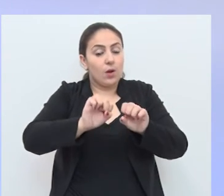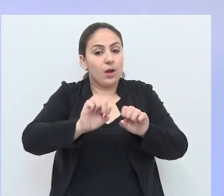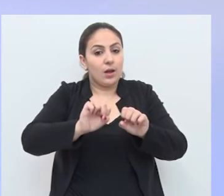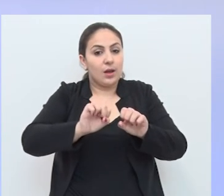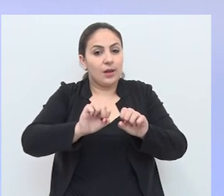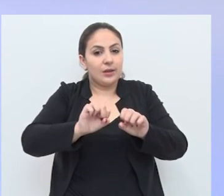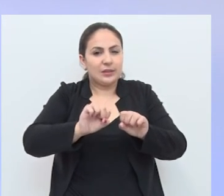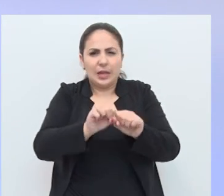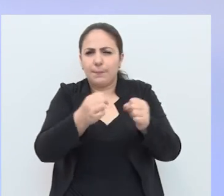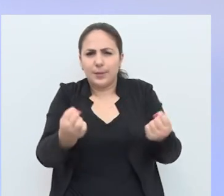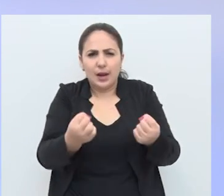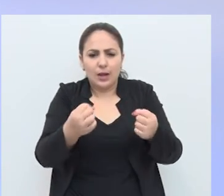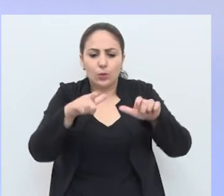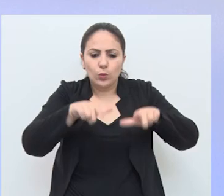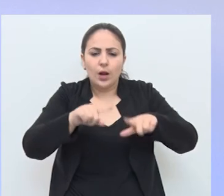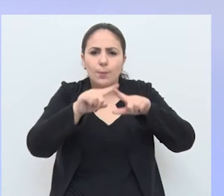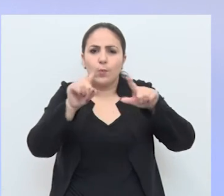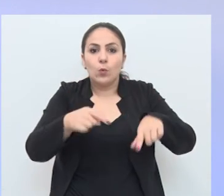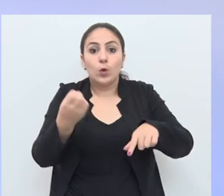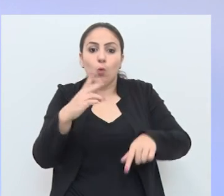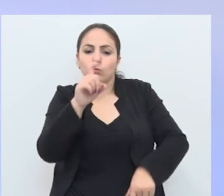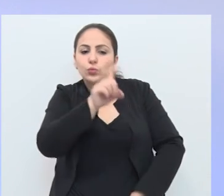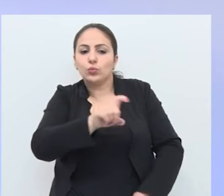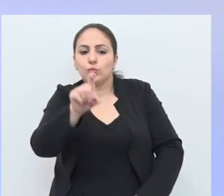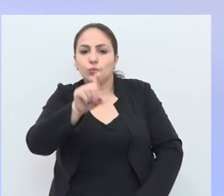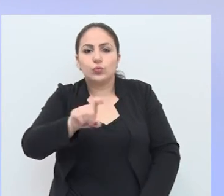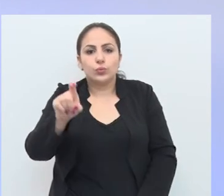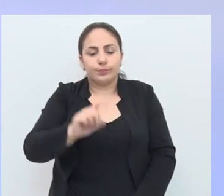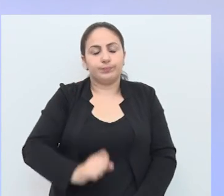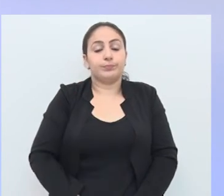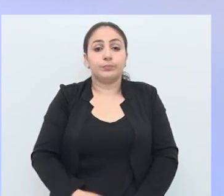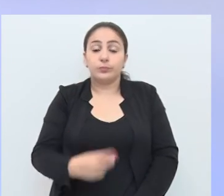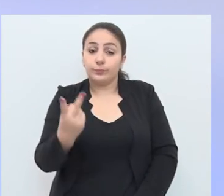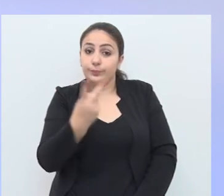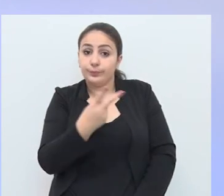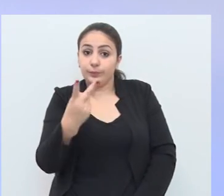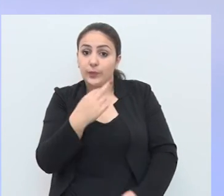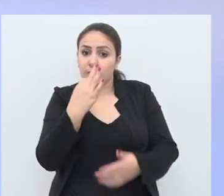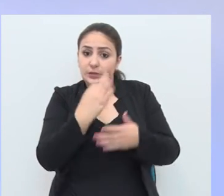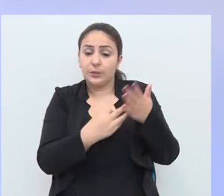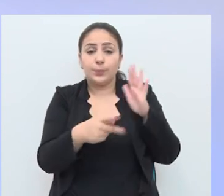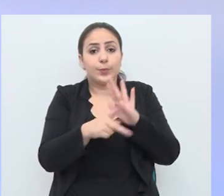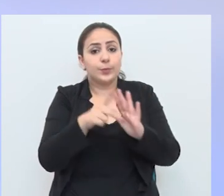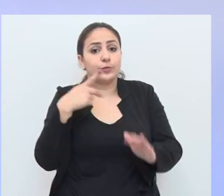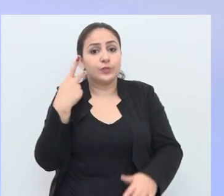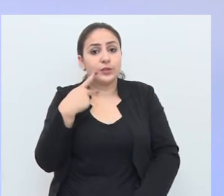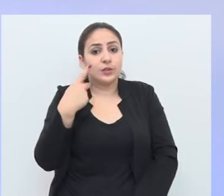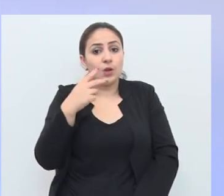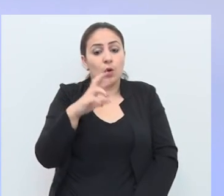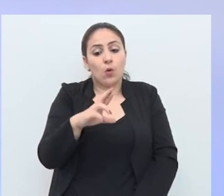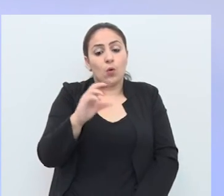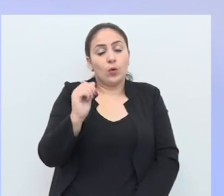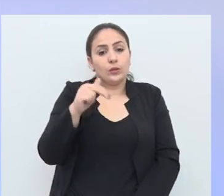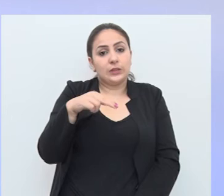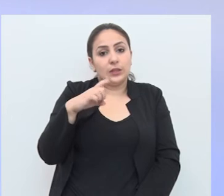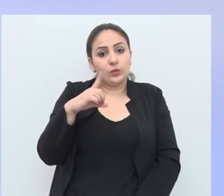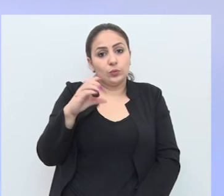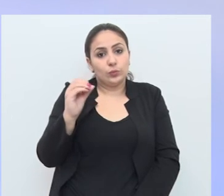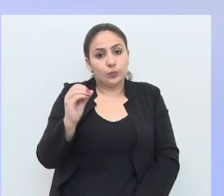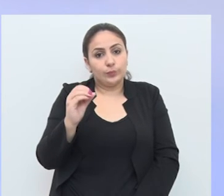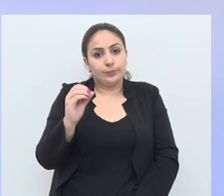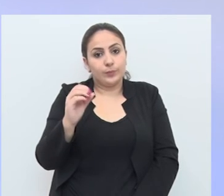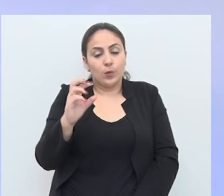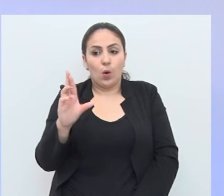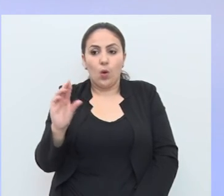danificar locais públicos ou privados com pichações. Os dois textos são de autoria do vereador Ronaldo Rosa.